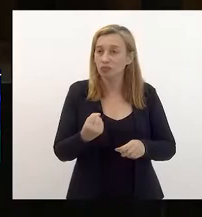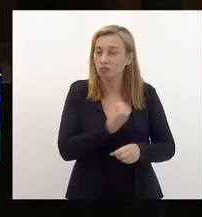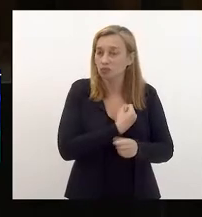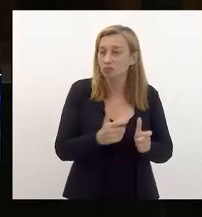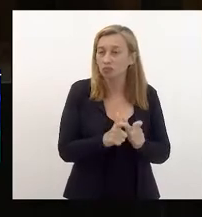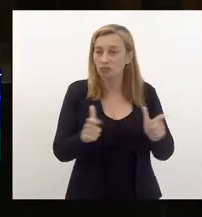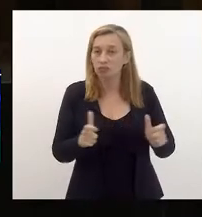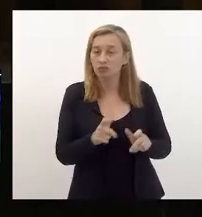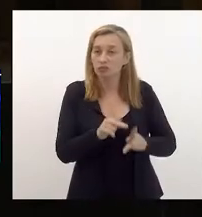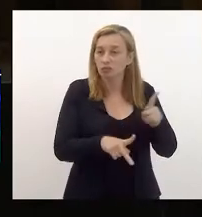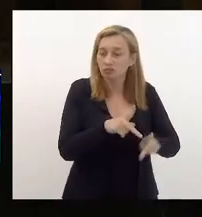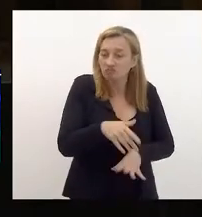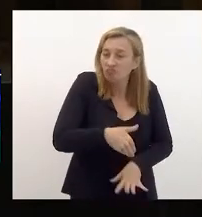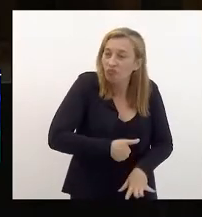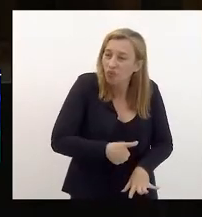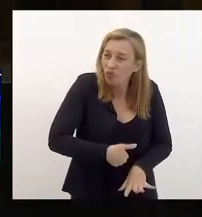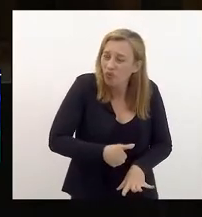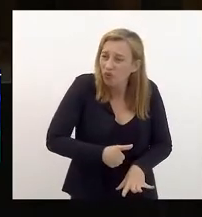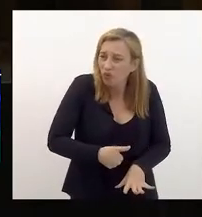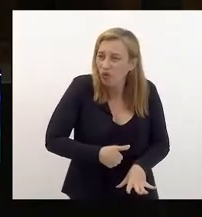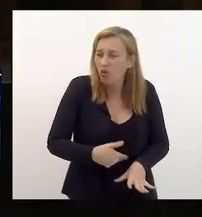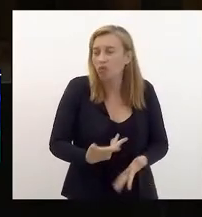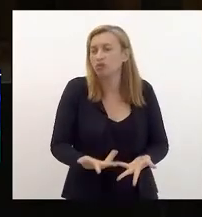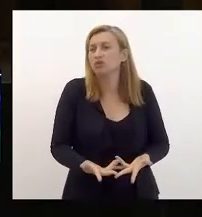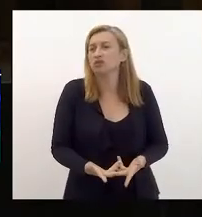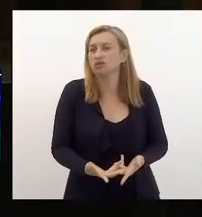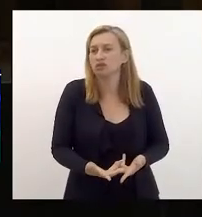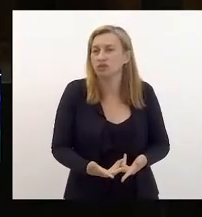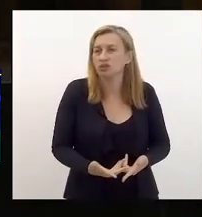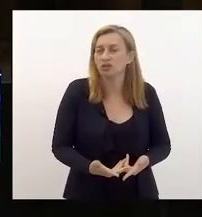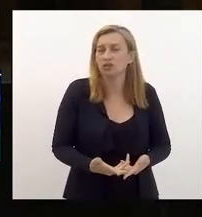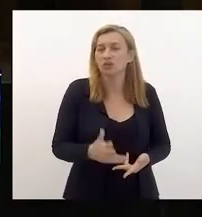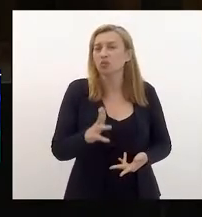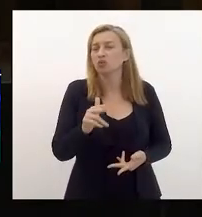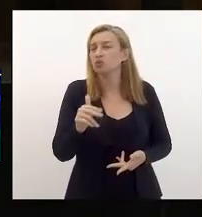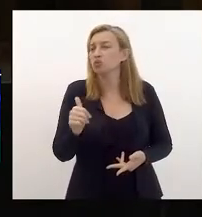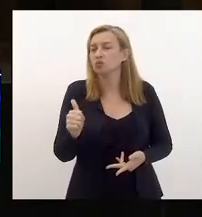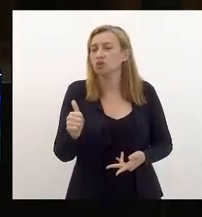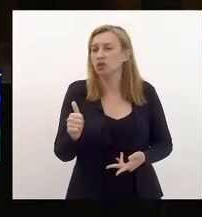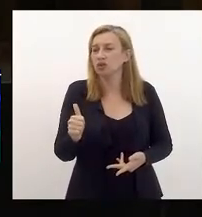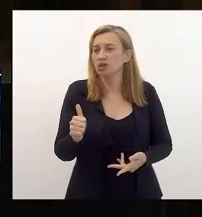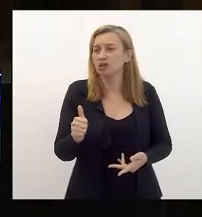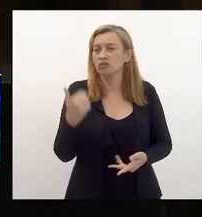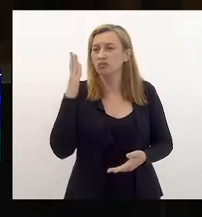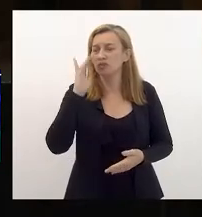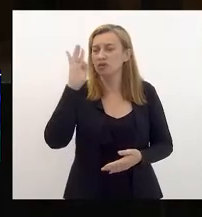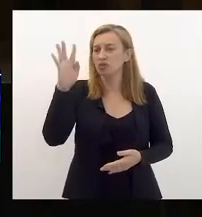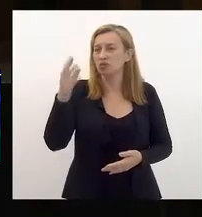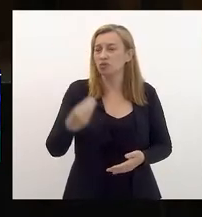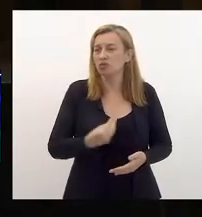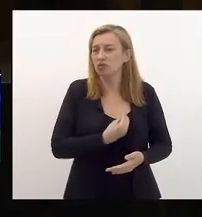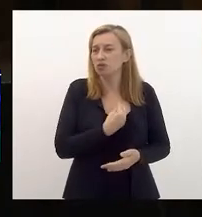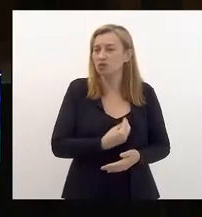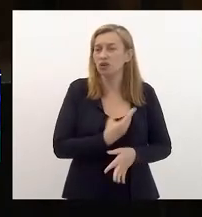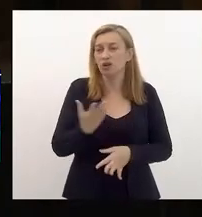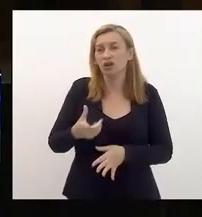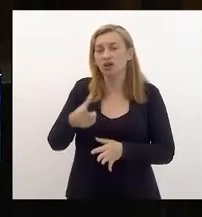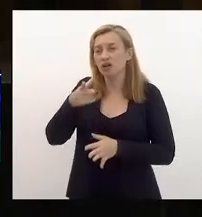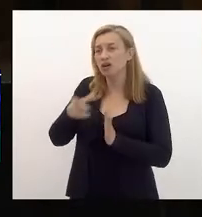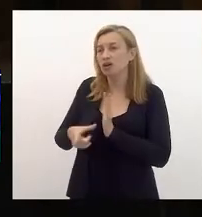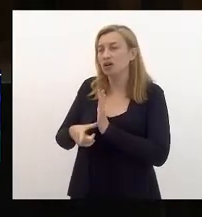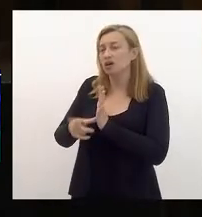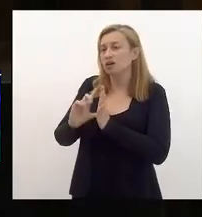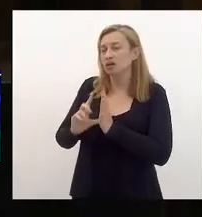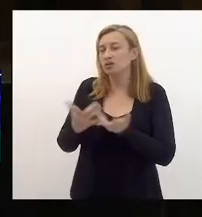passando fome, está vivendo a miséria de forma brutal como não se vivia há muitas décadas no nosso país. Então, temos muito a debater nesse